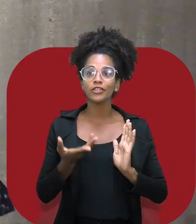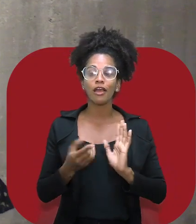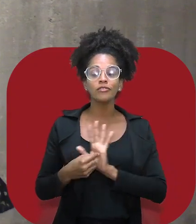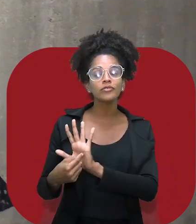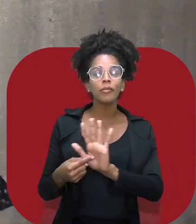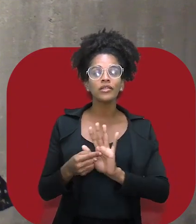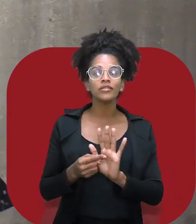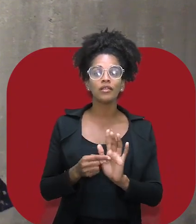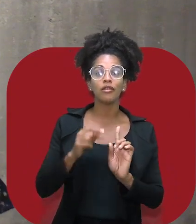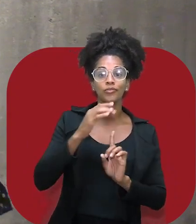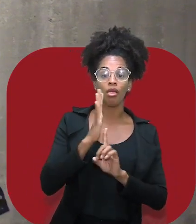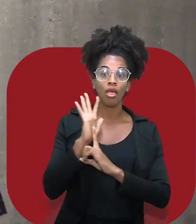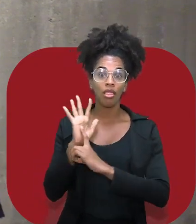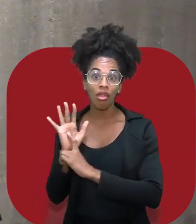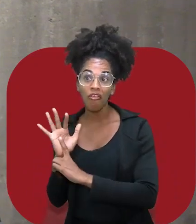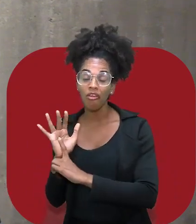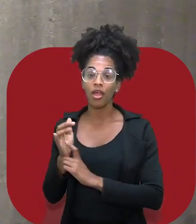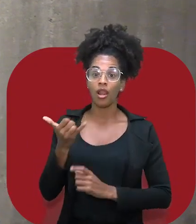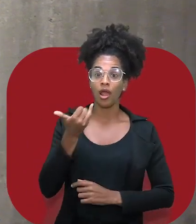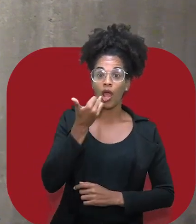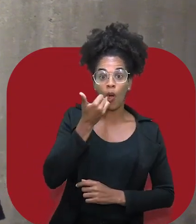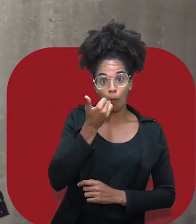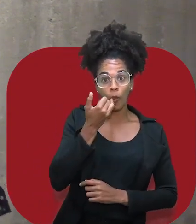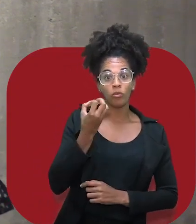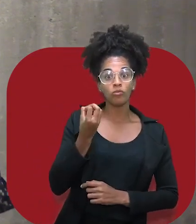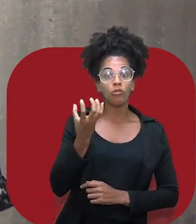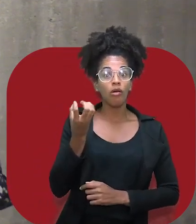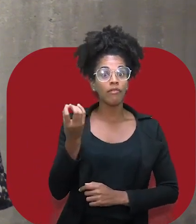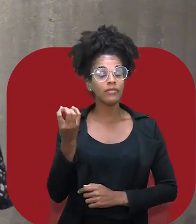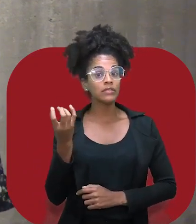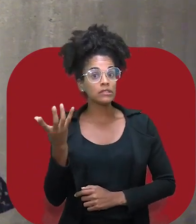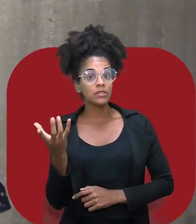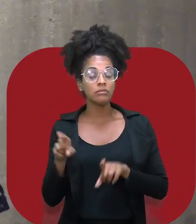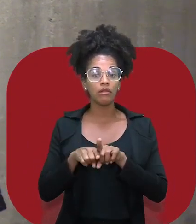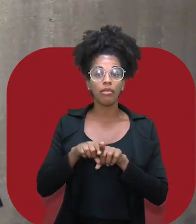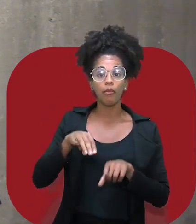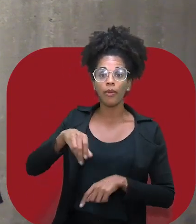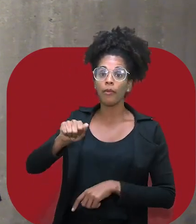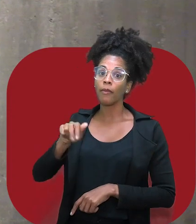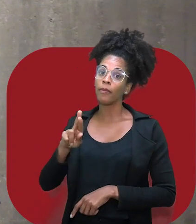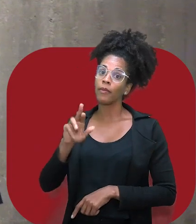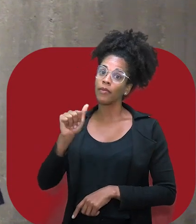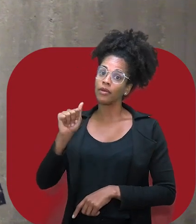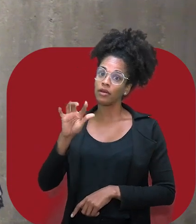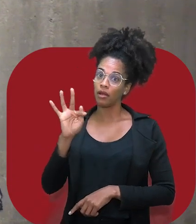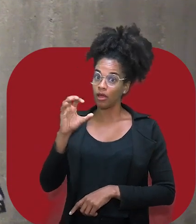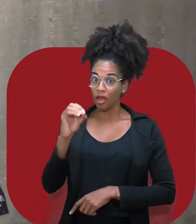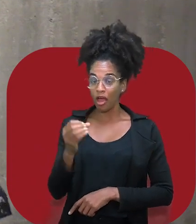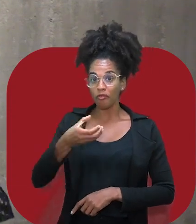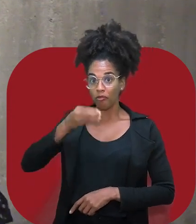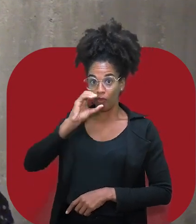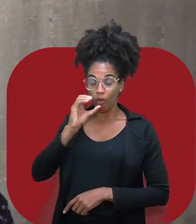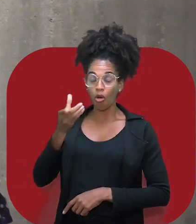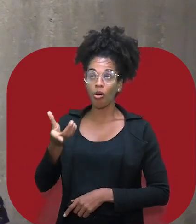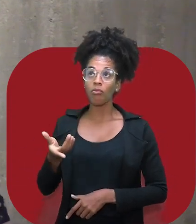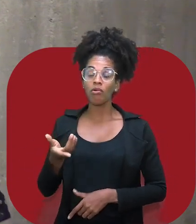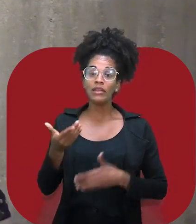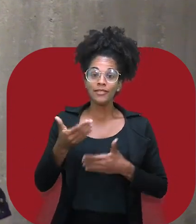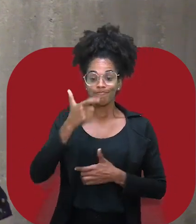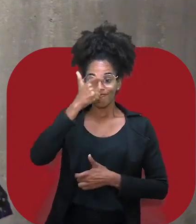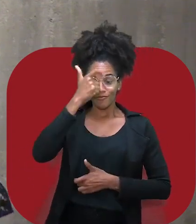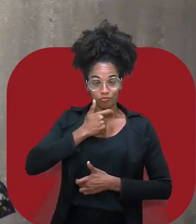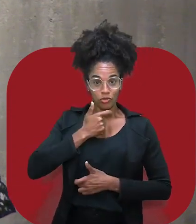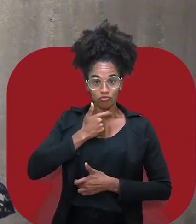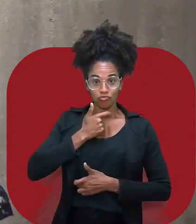da jurema sagrada que estão aqui diretos, traduzidos diretamente na vela, traduzido na fumaça, no cachimbo,